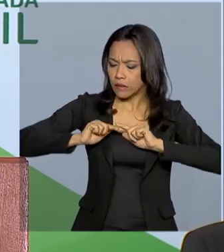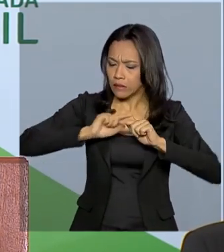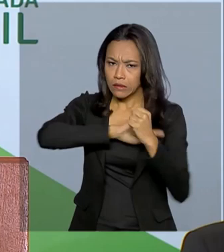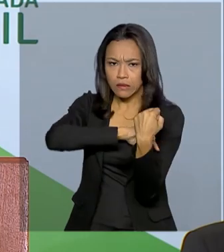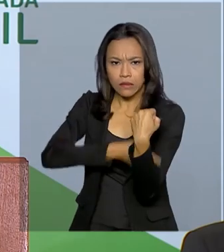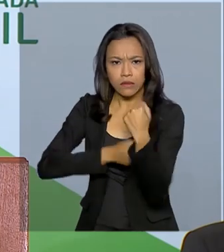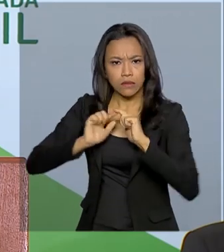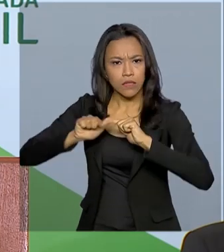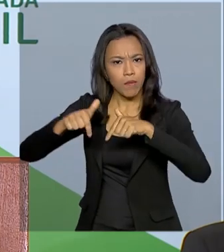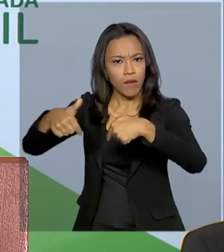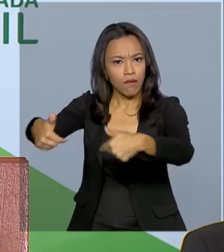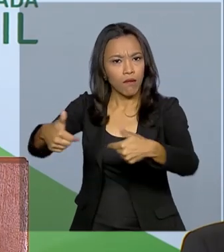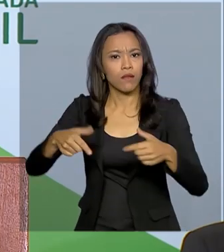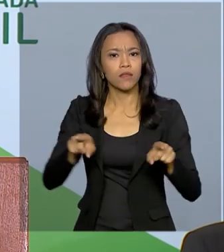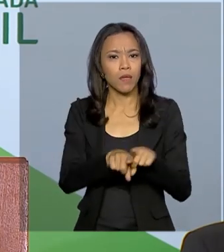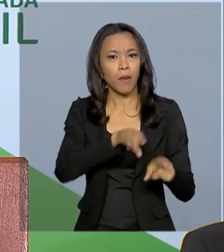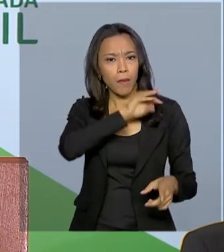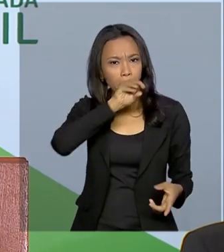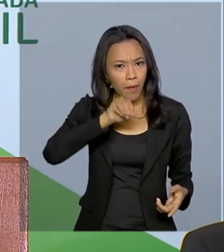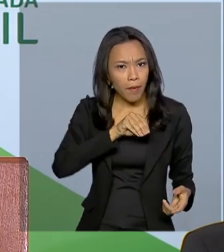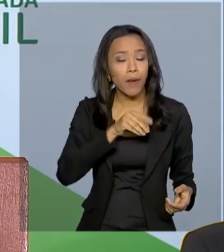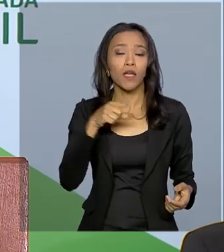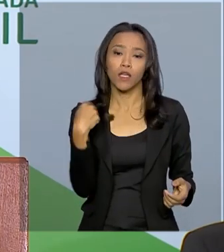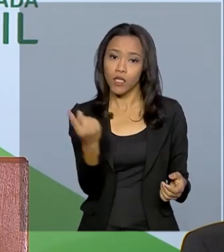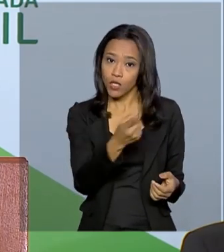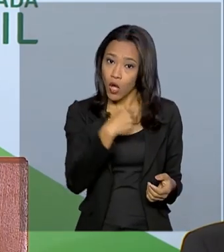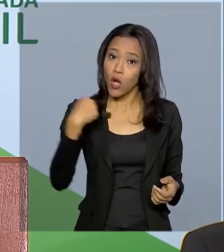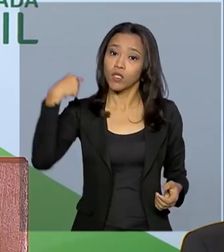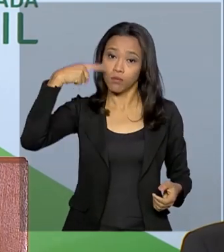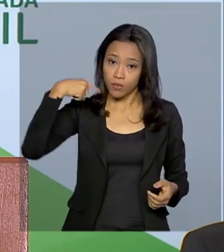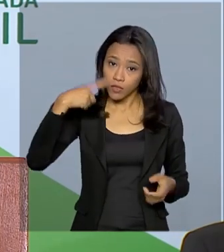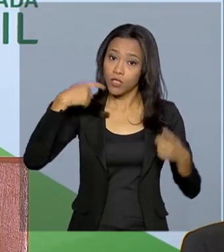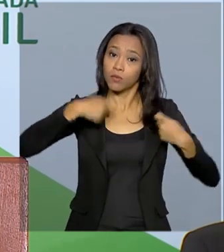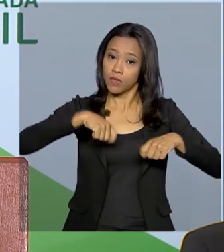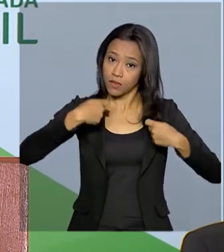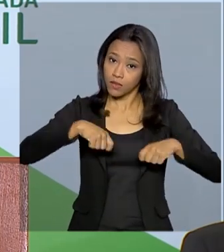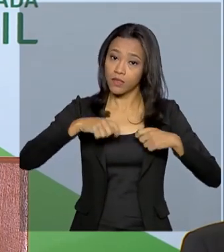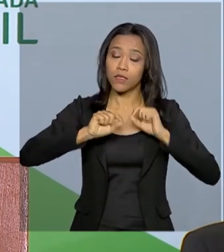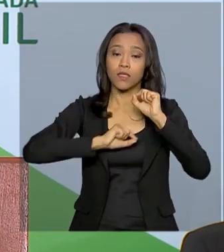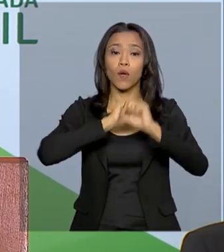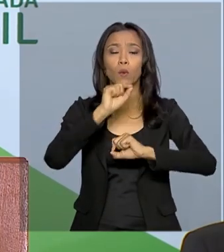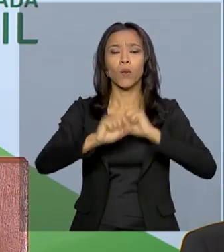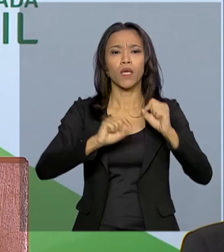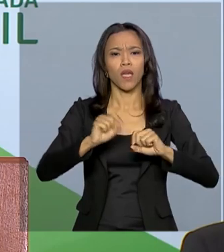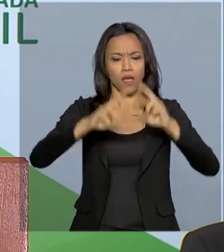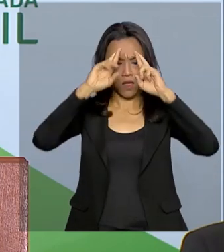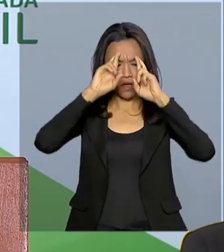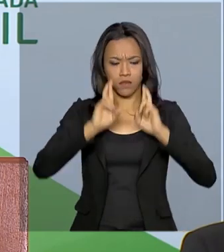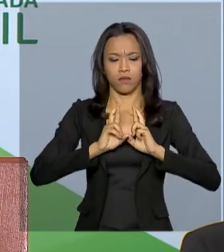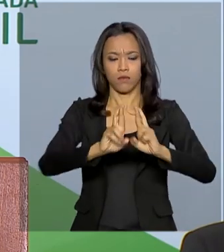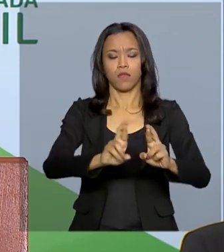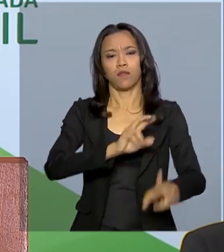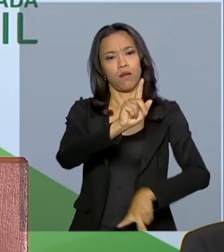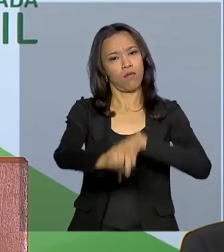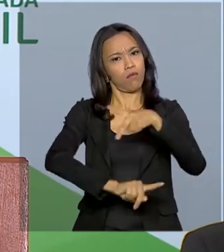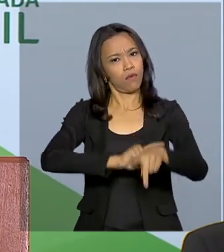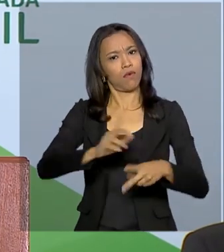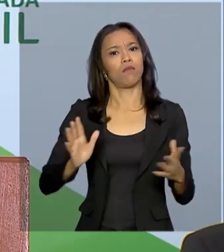que nós políticos devemos fidelidade absoluta ao povo e nada mais além disso.